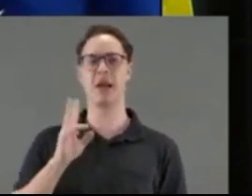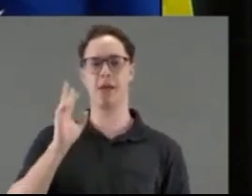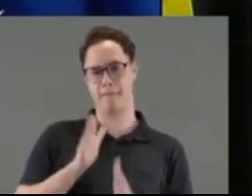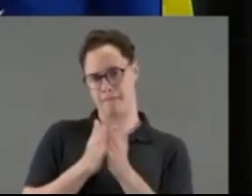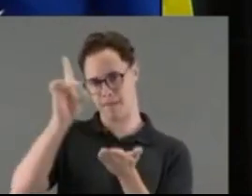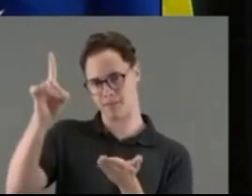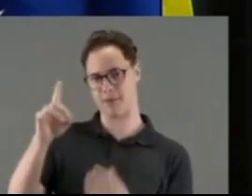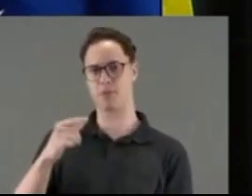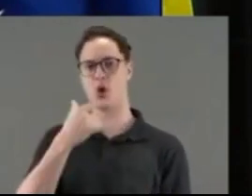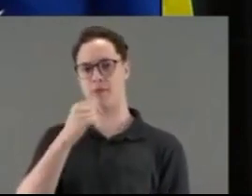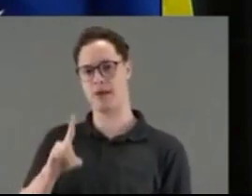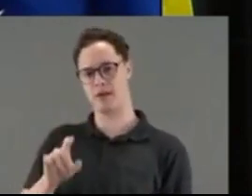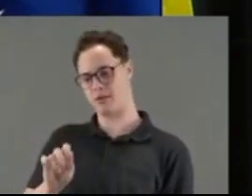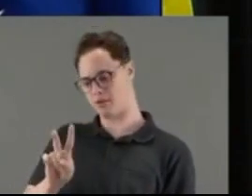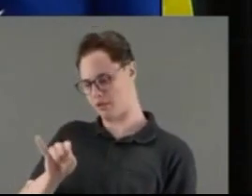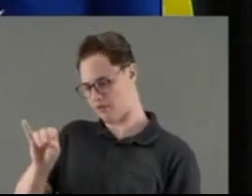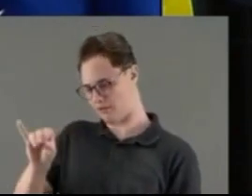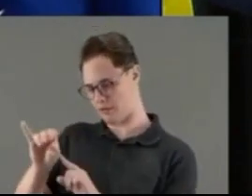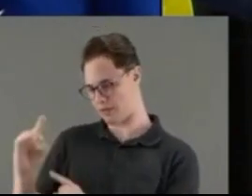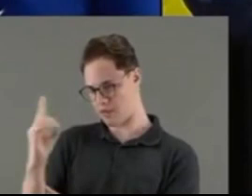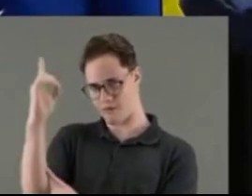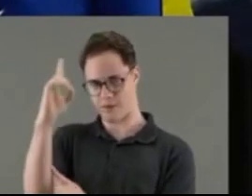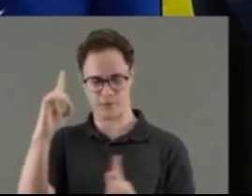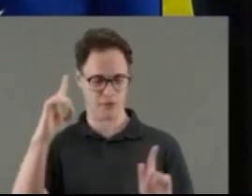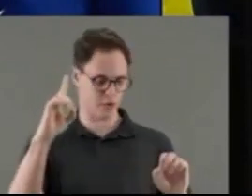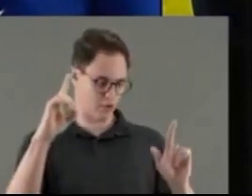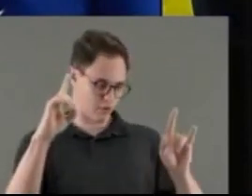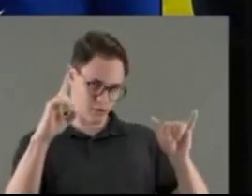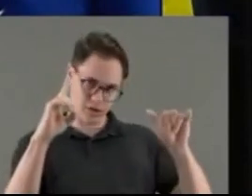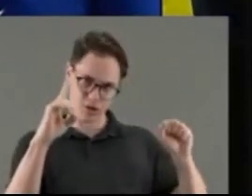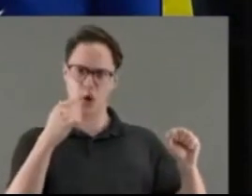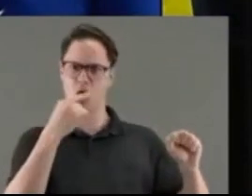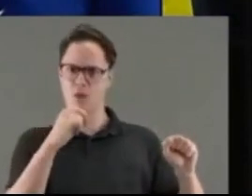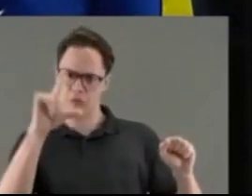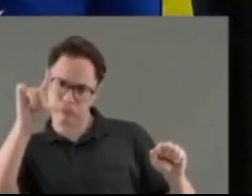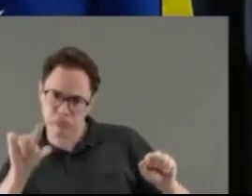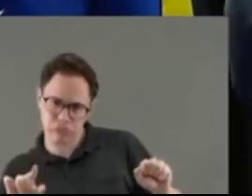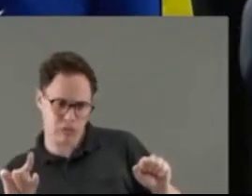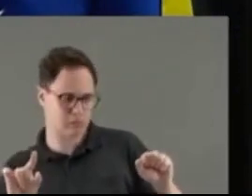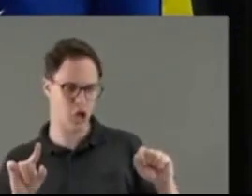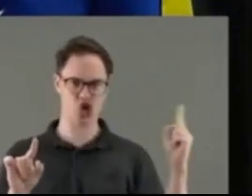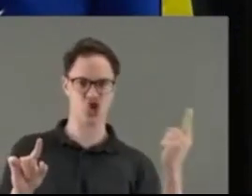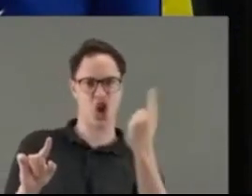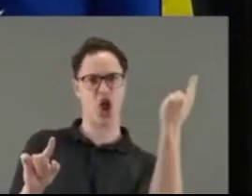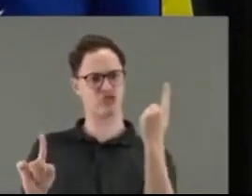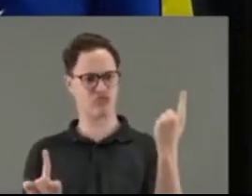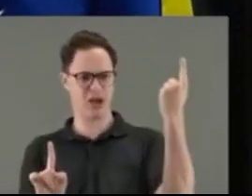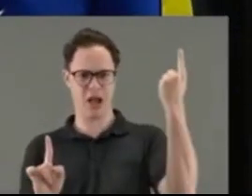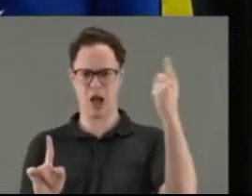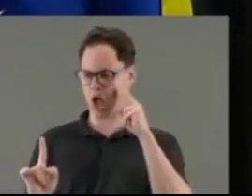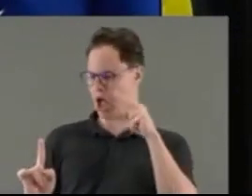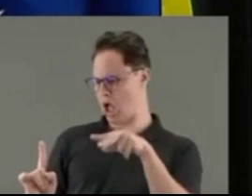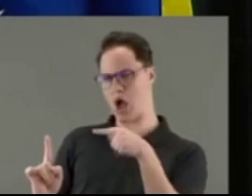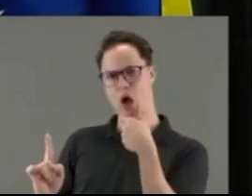falou, até fez a questão do bambanho e do popó, né? Davi e Golias, gente, eles nunca acreditaram que o Davi, eu quero falar isso